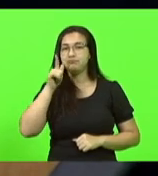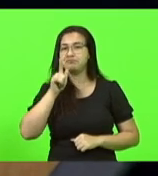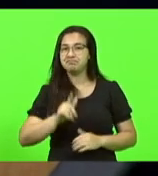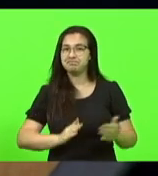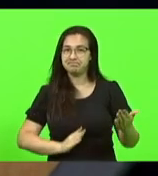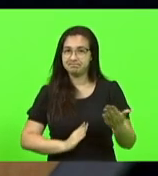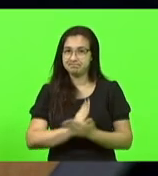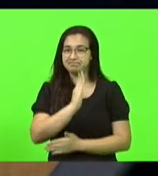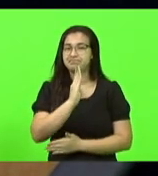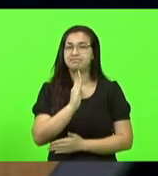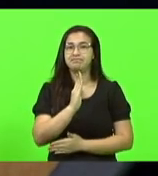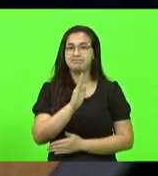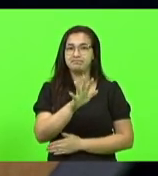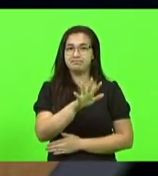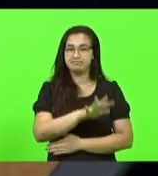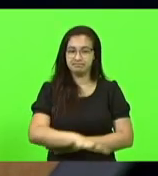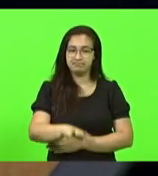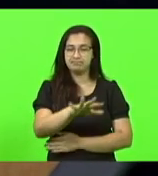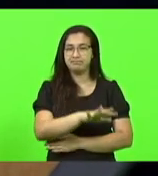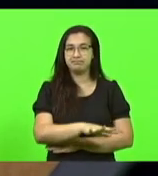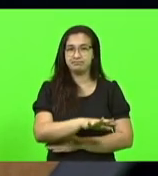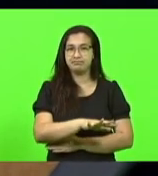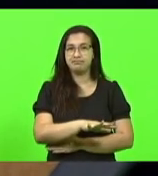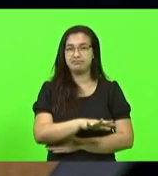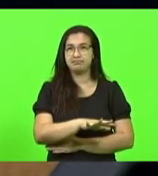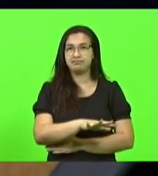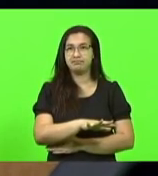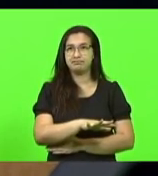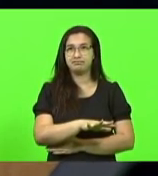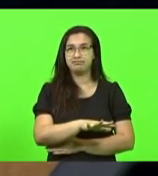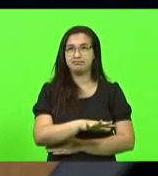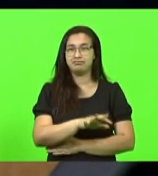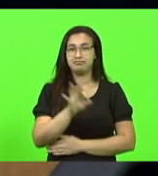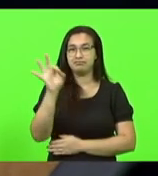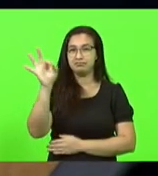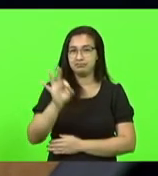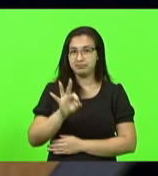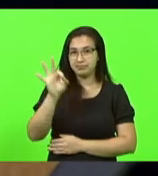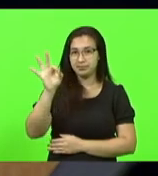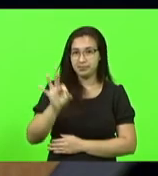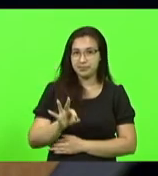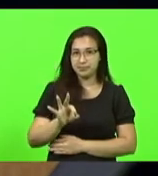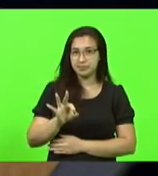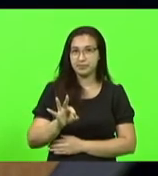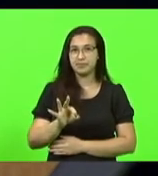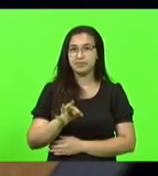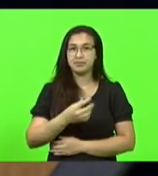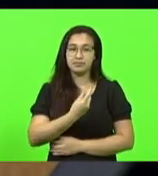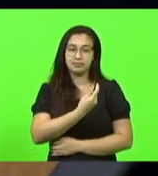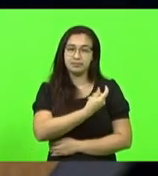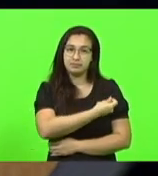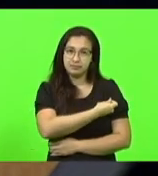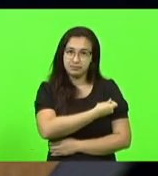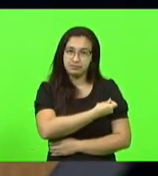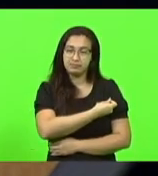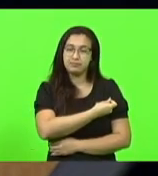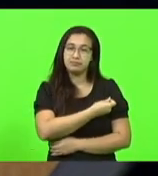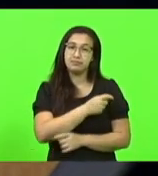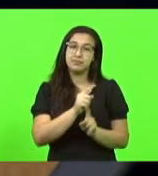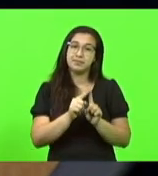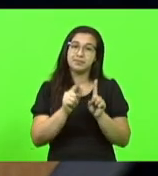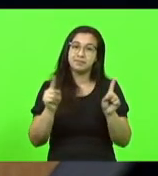na área do atingimento de percentuais interessantes da vacinação, embora ainda